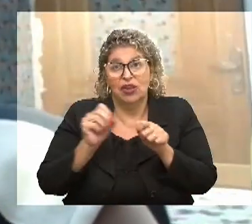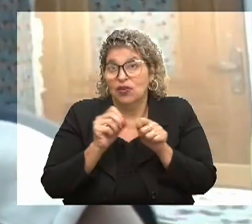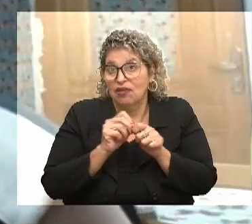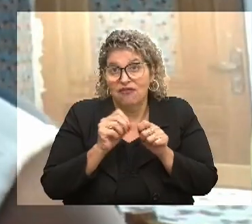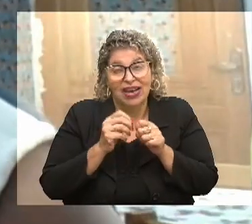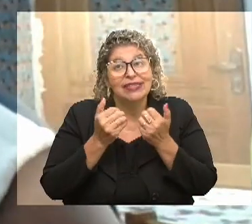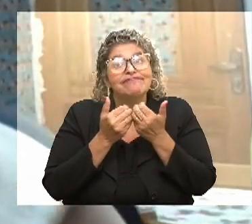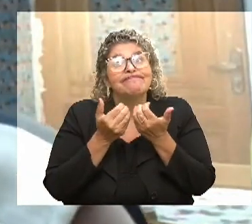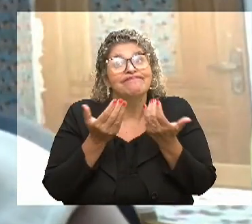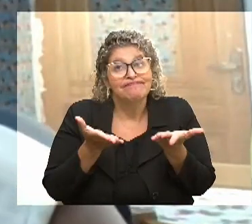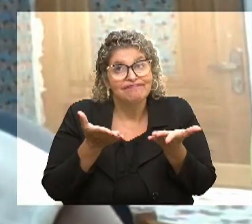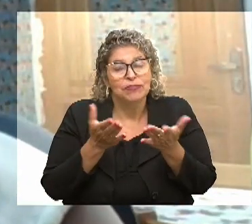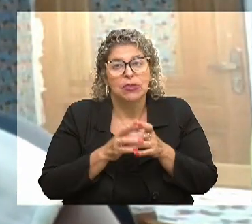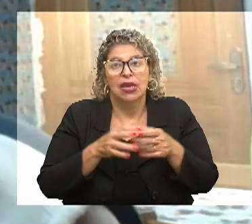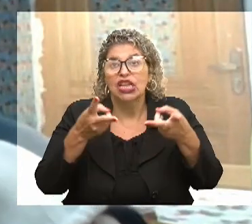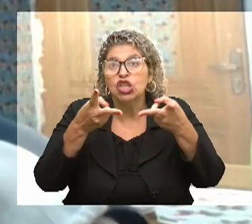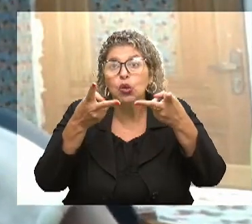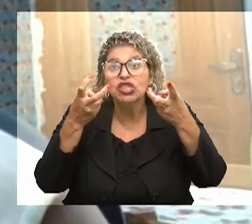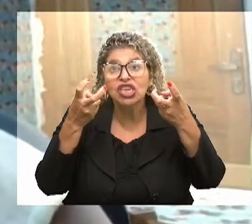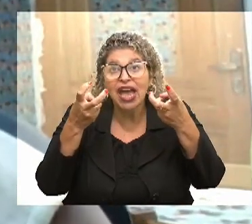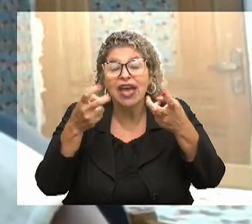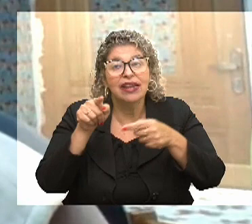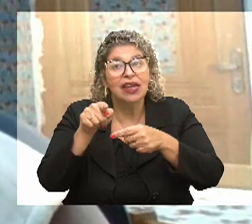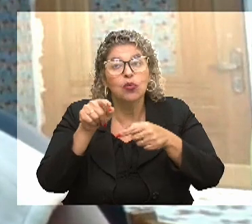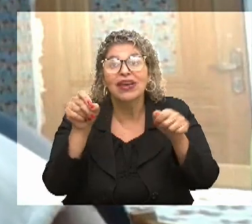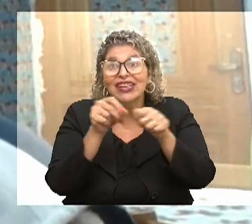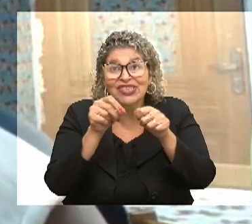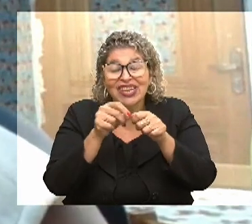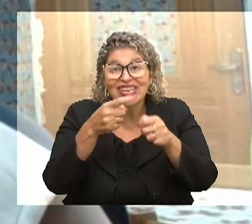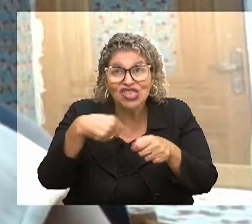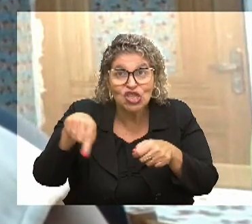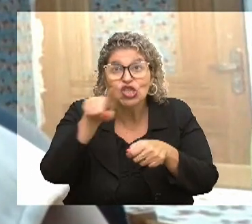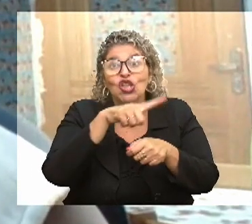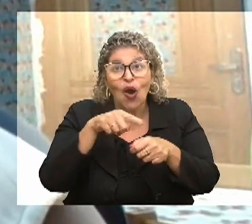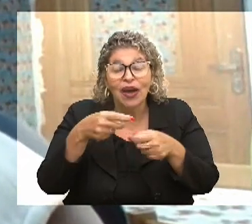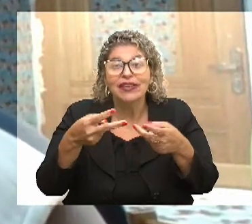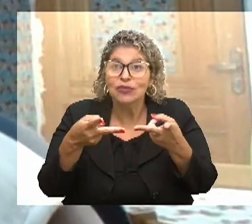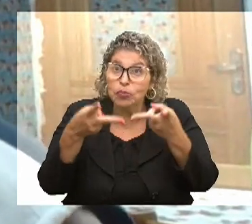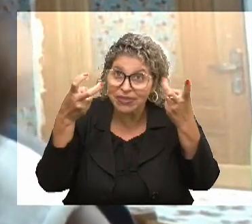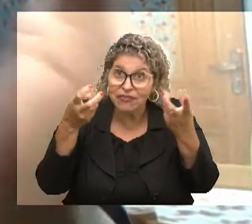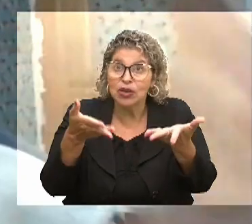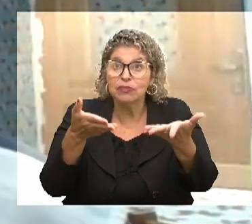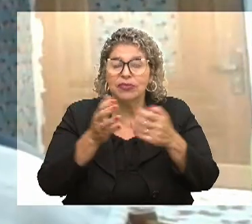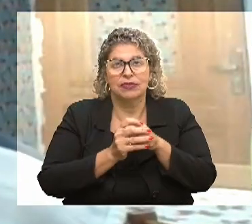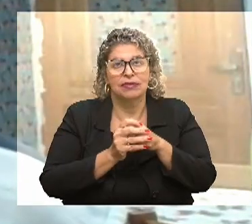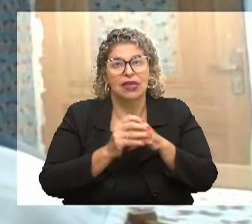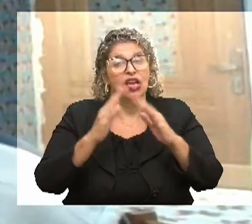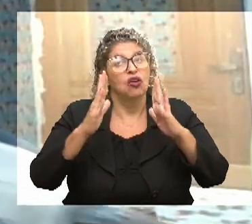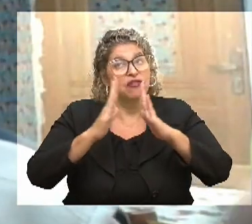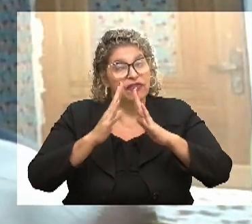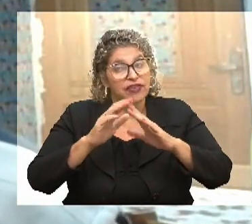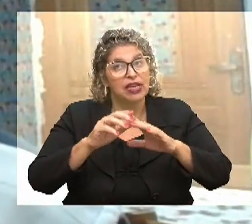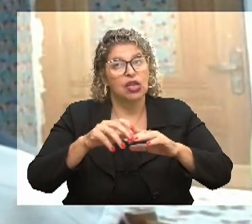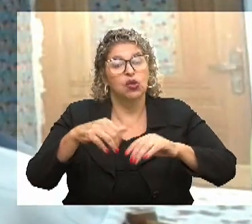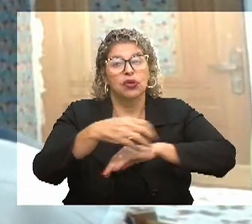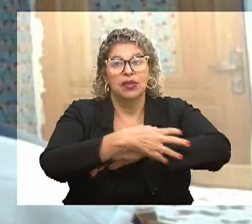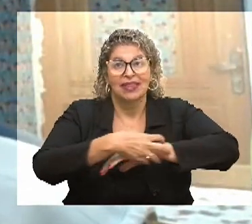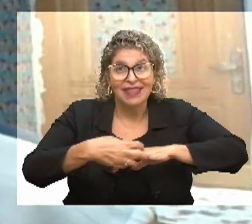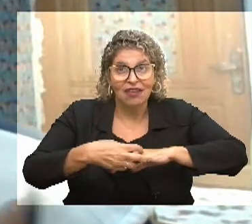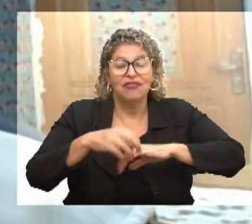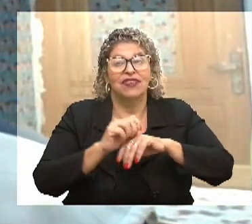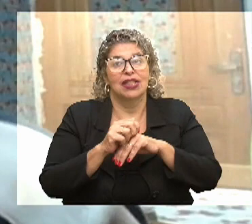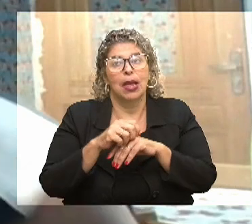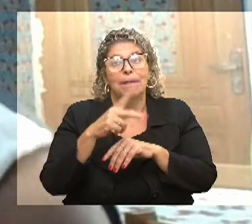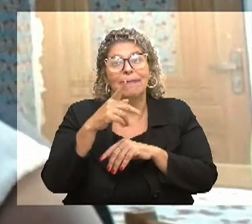eu falo, é que eles não enxergam o que a gente enxerga. Eu sempre digo, eu moro numa vila planetária, eu sempre precisei.